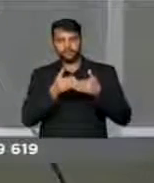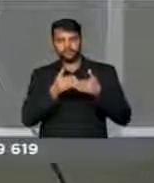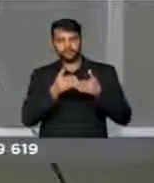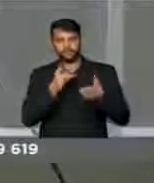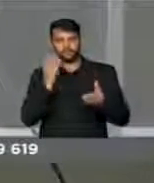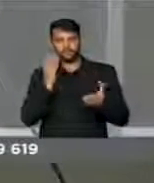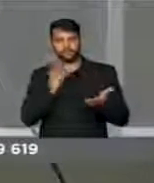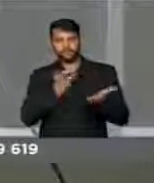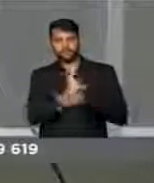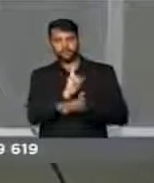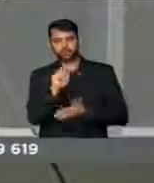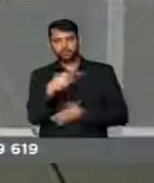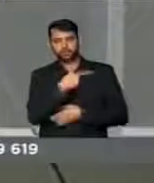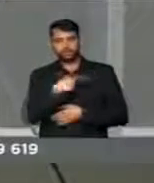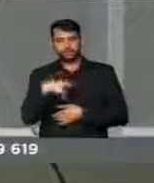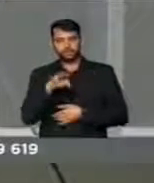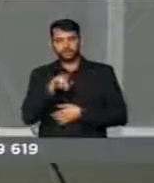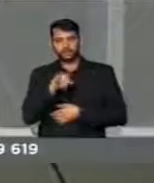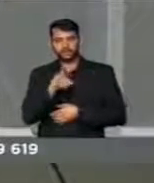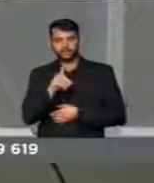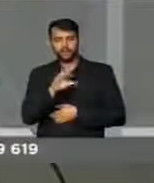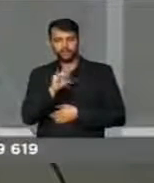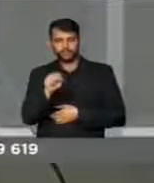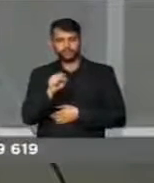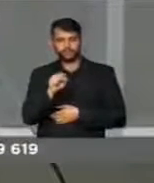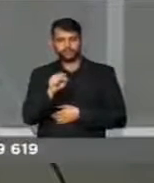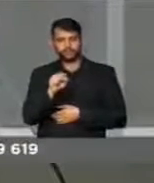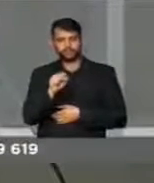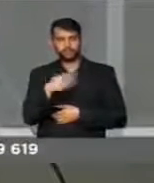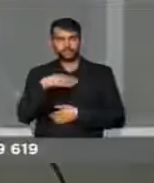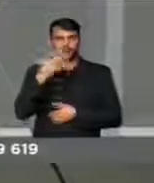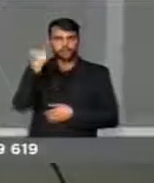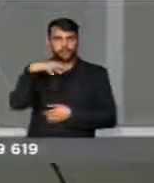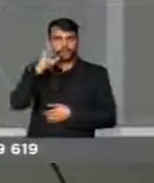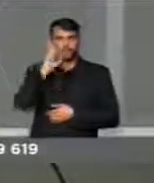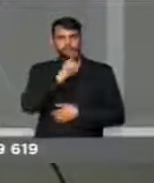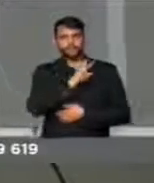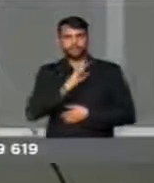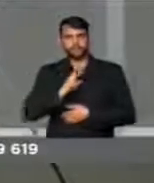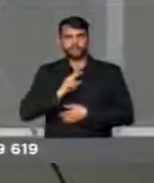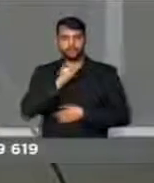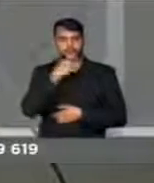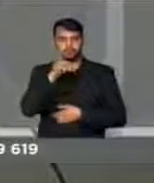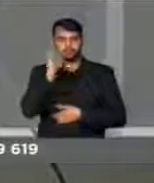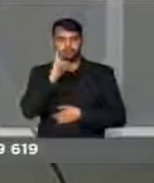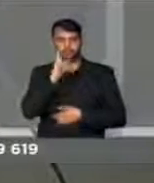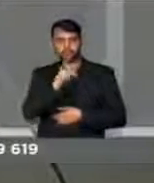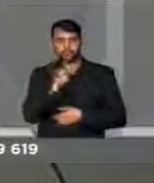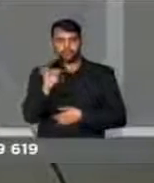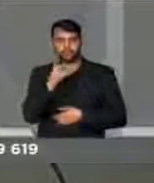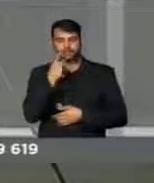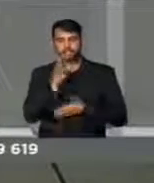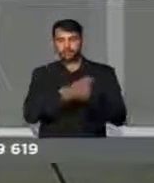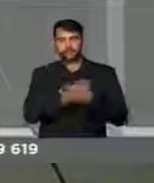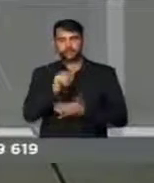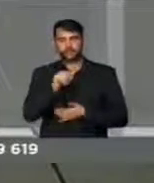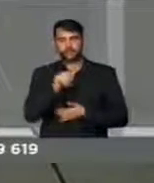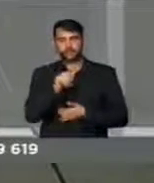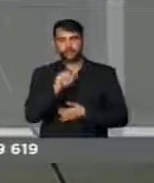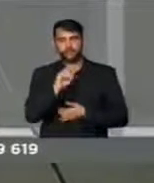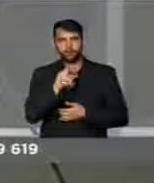impeachment contra o ex-presidente Fernando Henrique Cardoso. E nessa época, senhor presidente, é bom que se diga, os petistas não falavam em golpe.